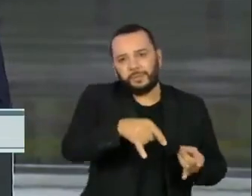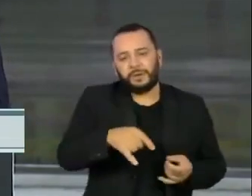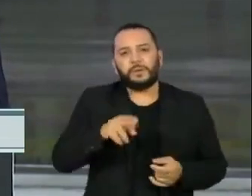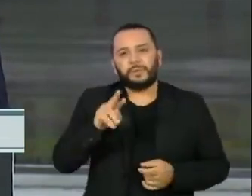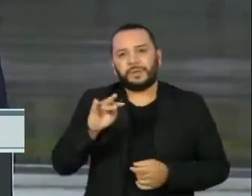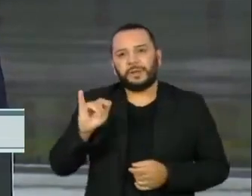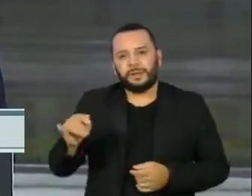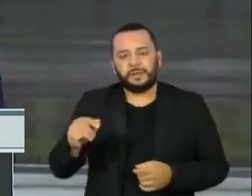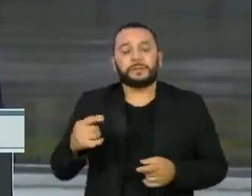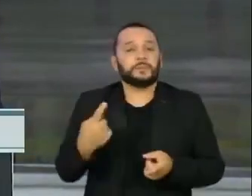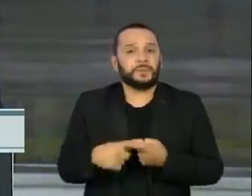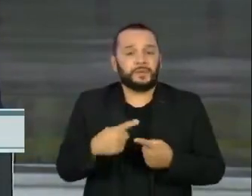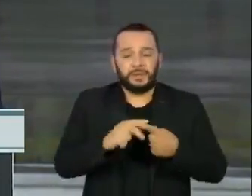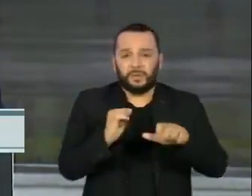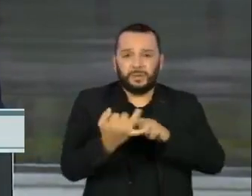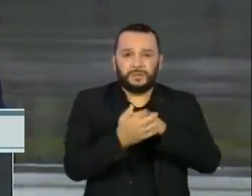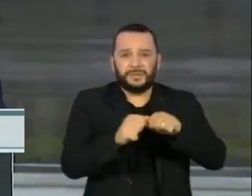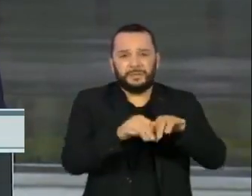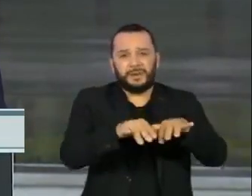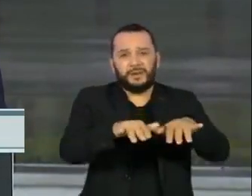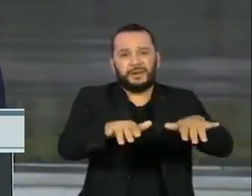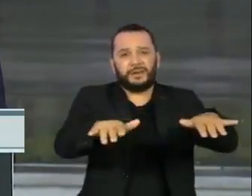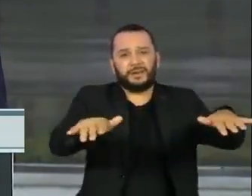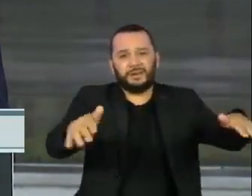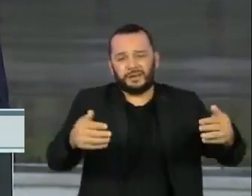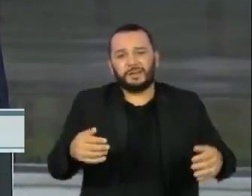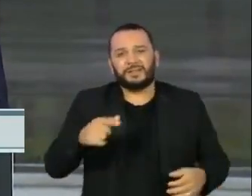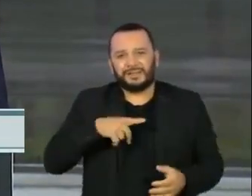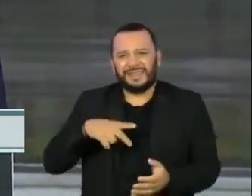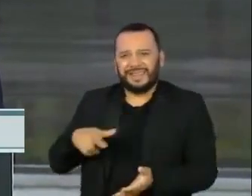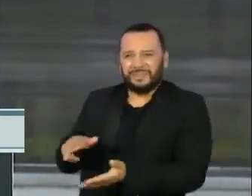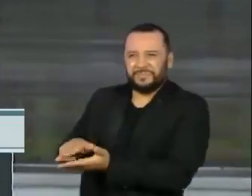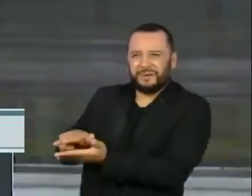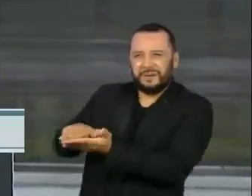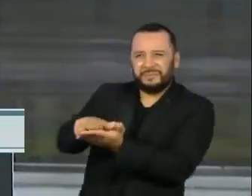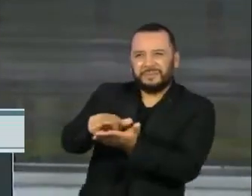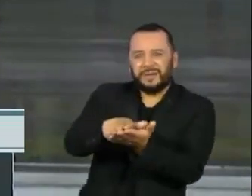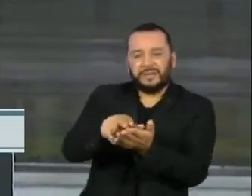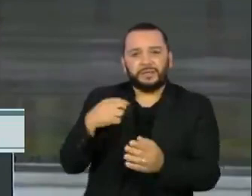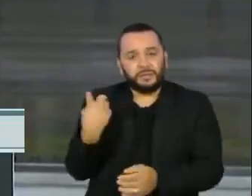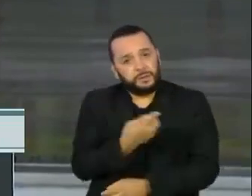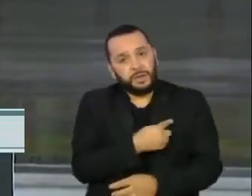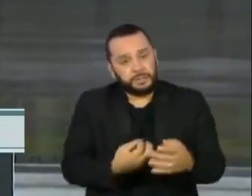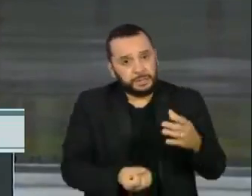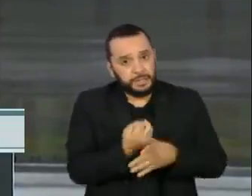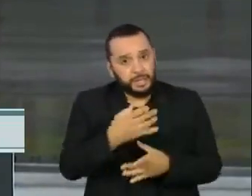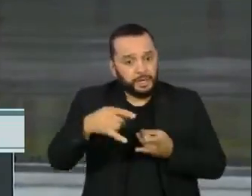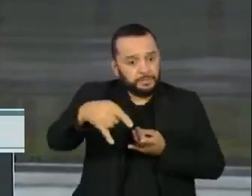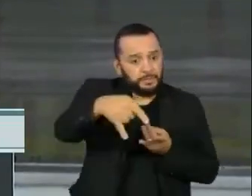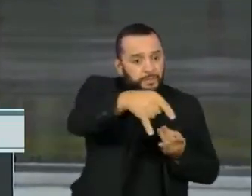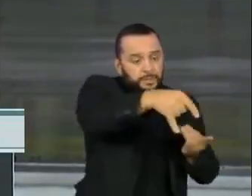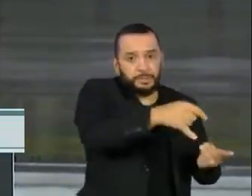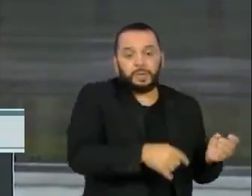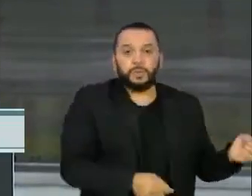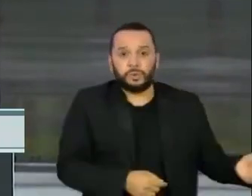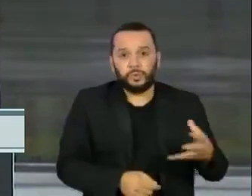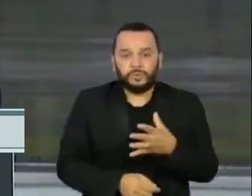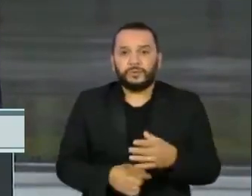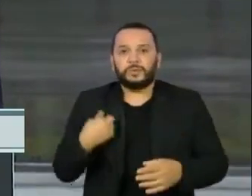da contaminação, da ocupação de leitos primários e leitos de UTI. Vamos abrir mais